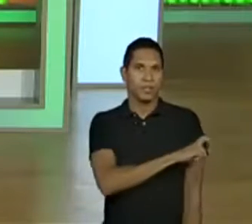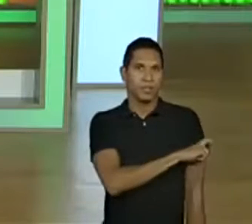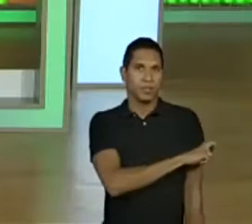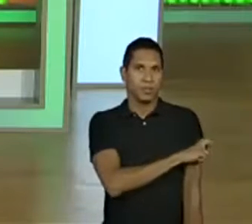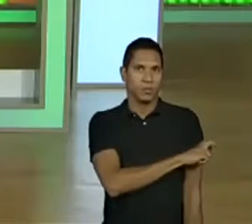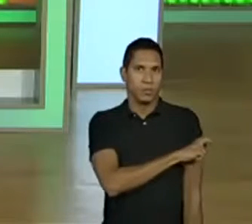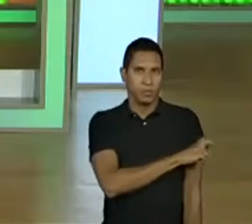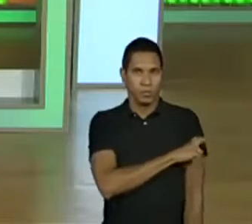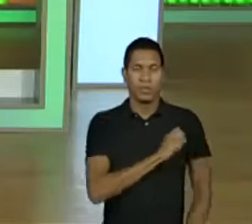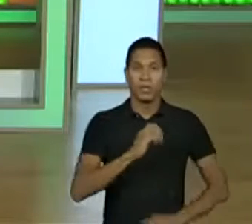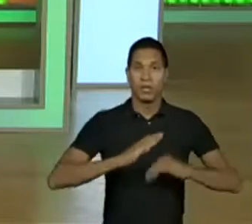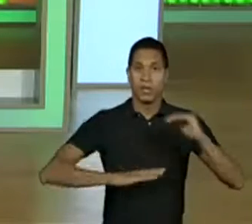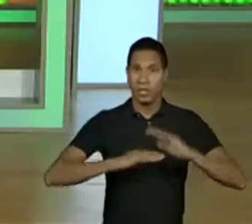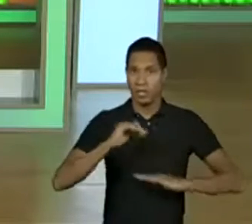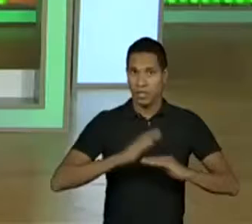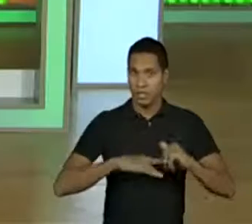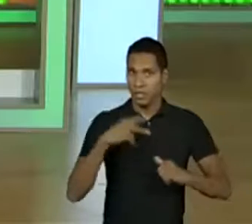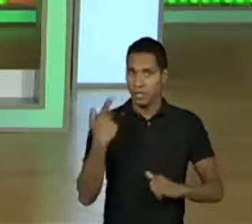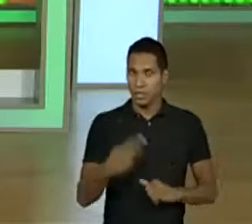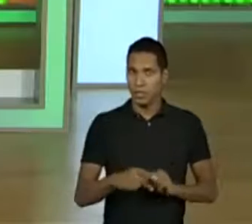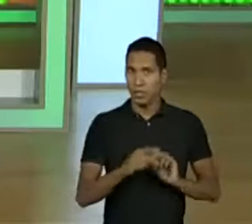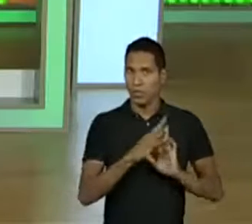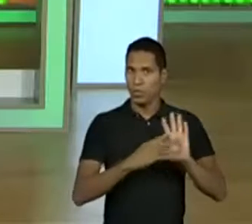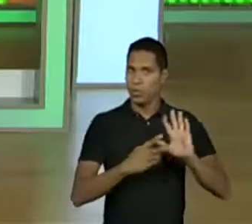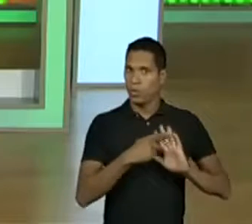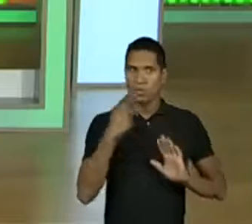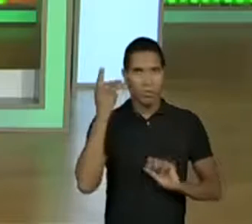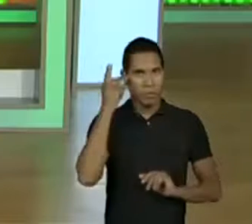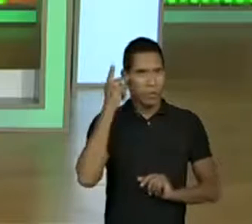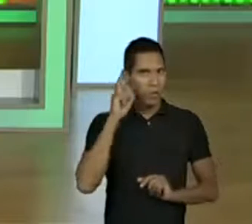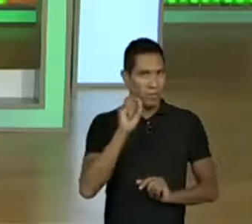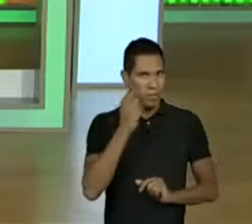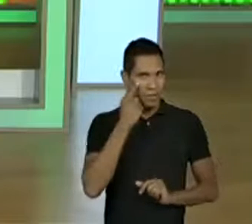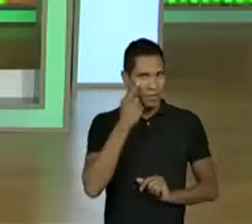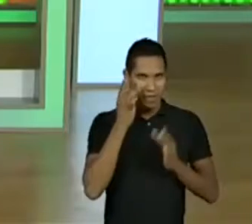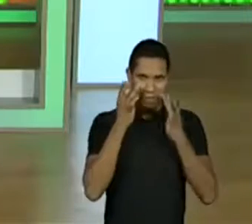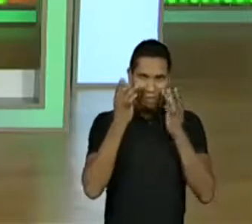ano e a habilidade do currículo paulista é a seguinte. Atenção.